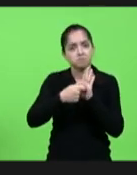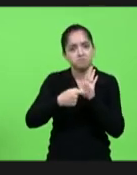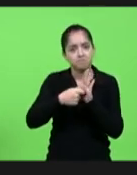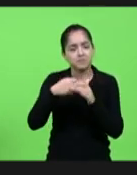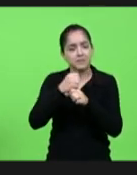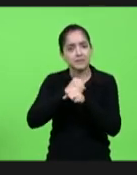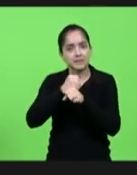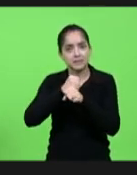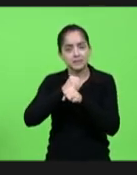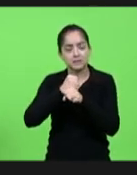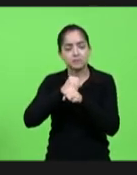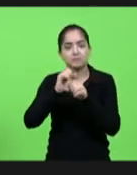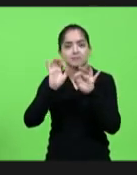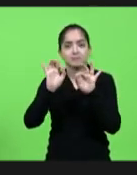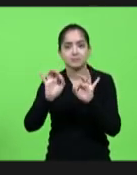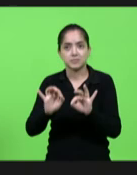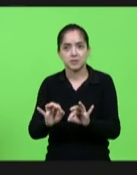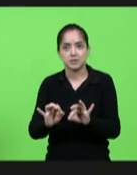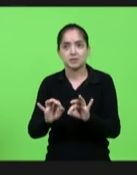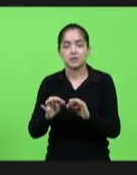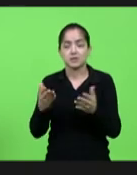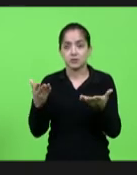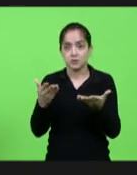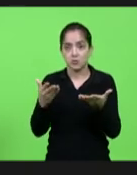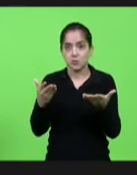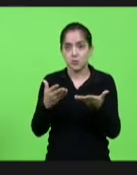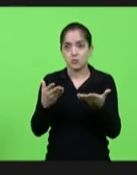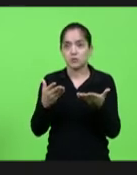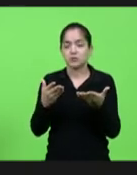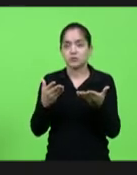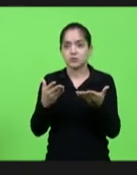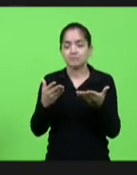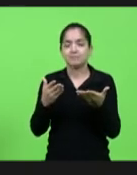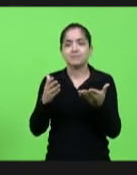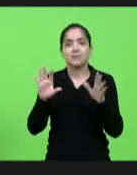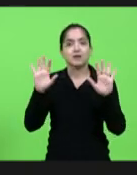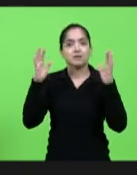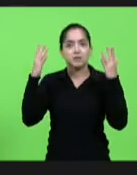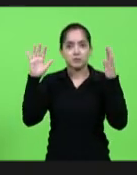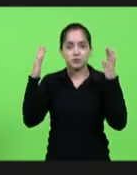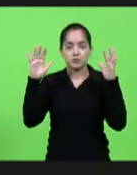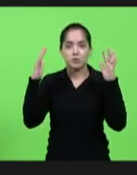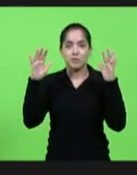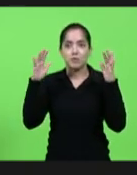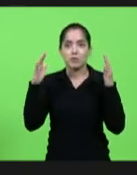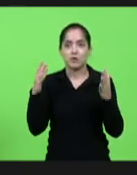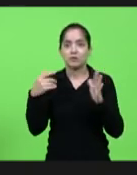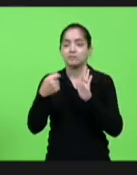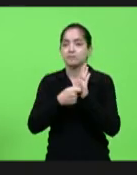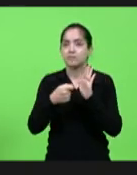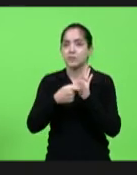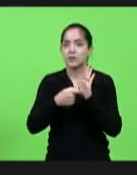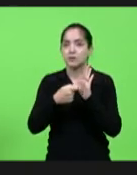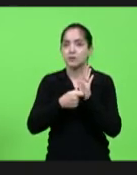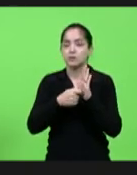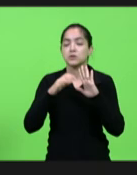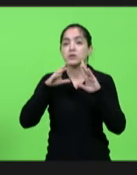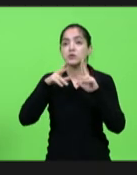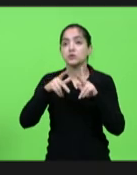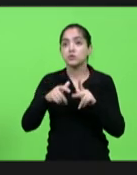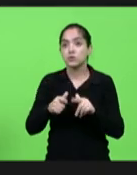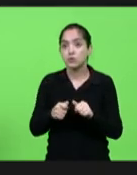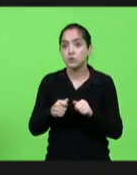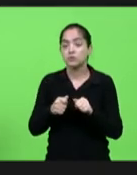certeza que hoje no final da CIB vamos comemorar uma luta de todos todos nós que